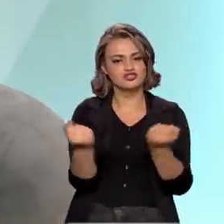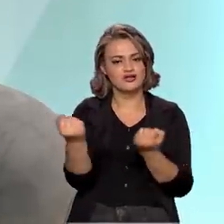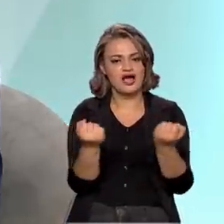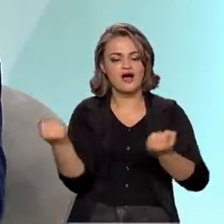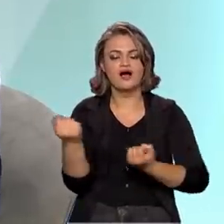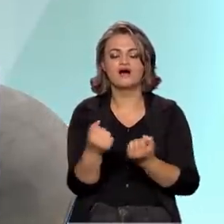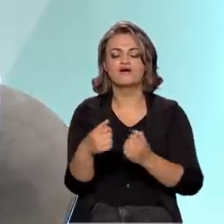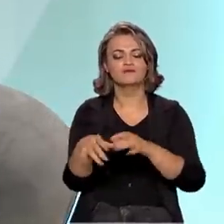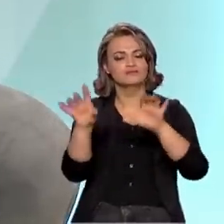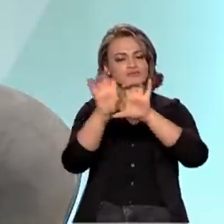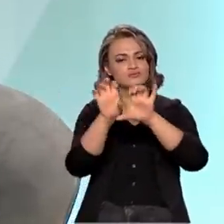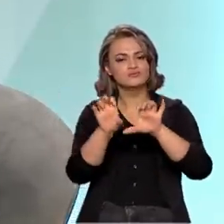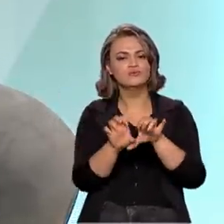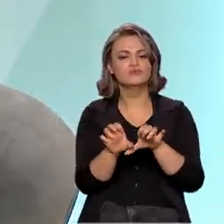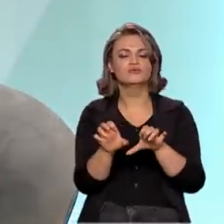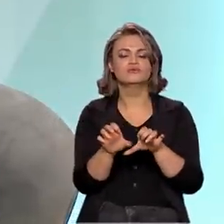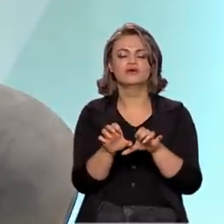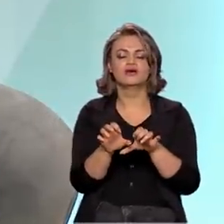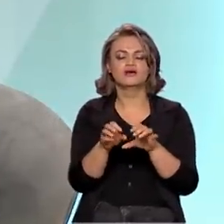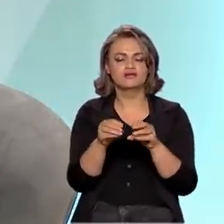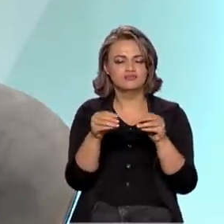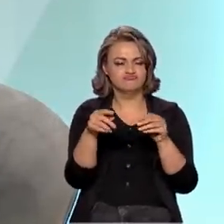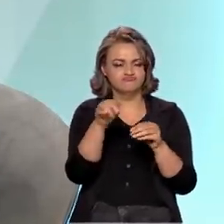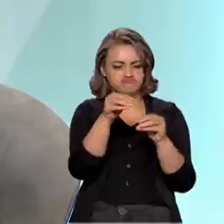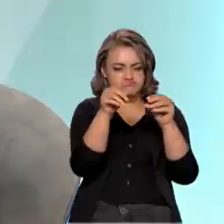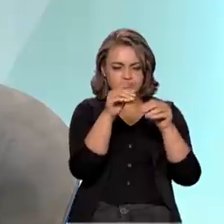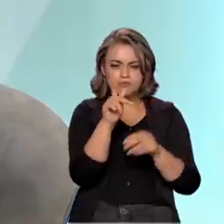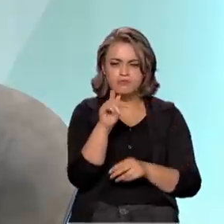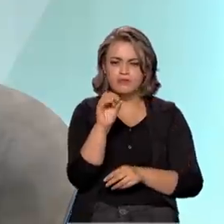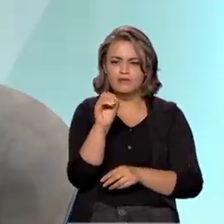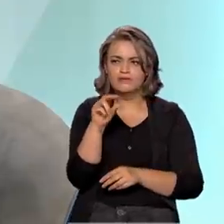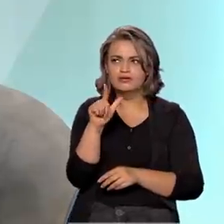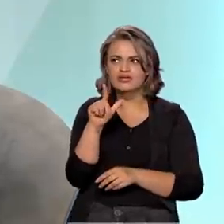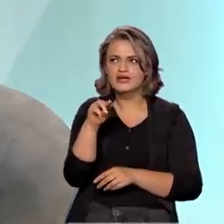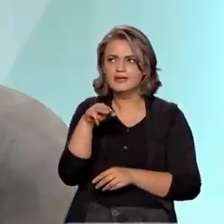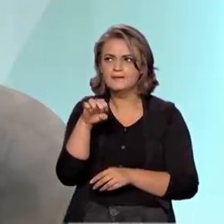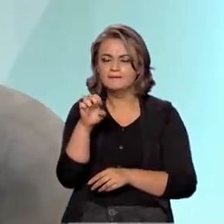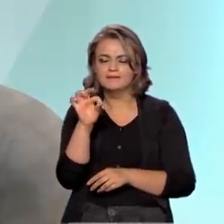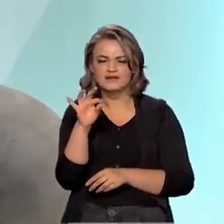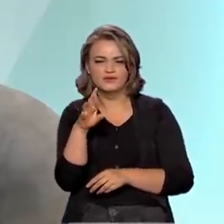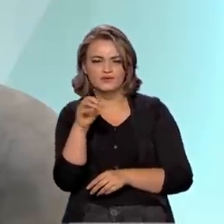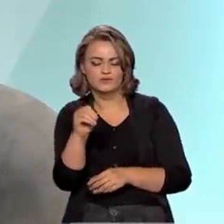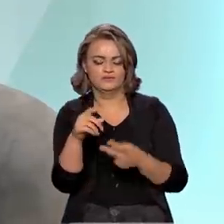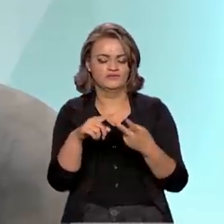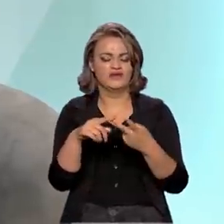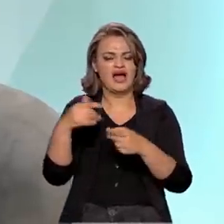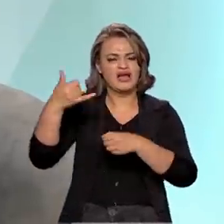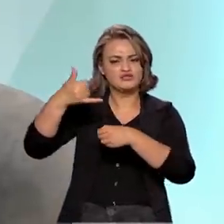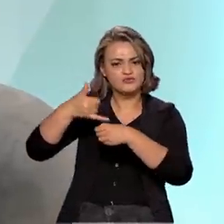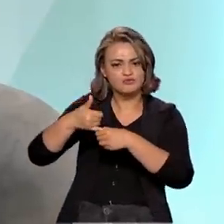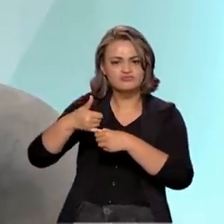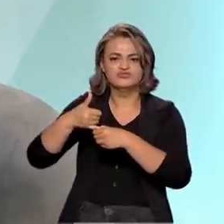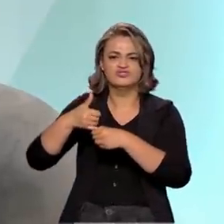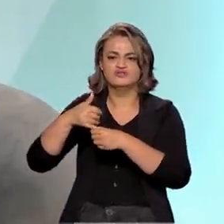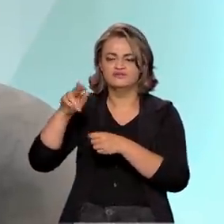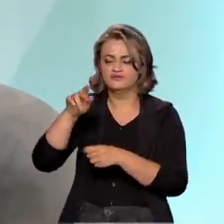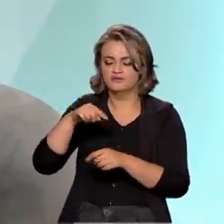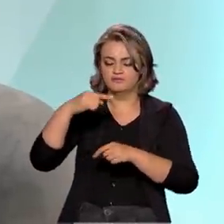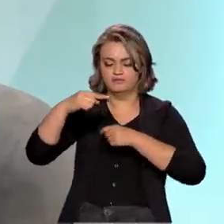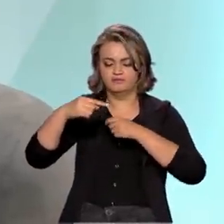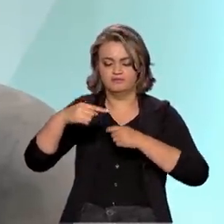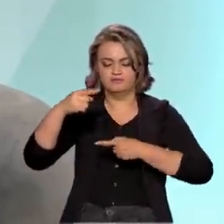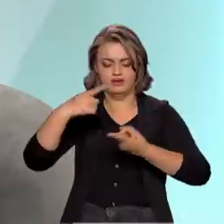desde estruturas com polímeros também, e até a parte de combustível para melhorar a queima, a parte de